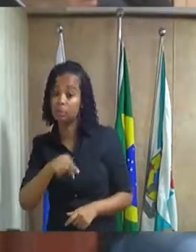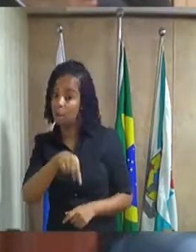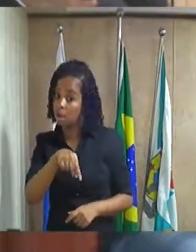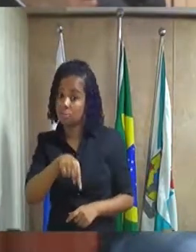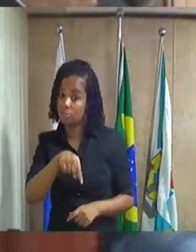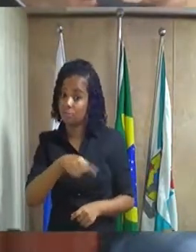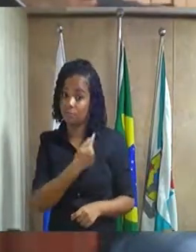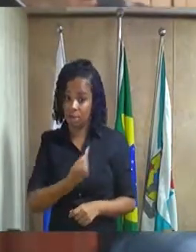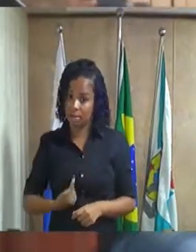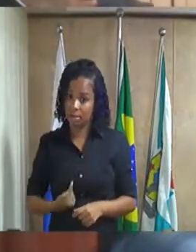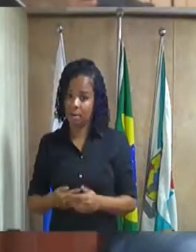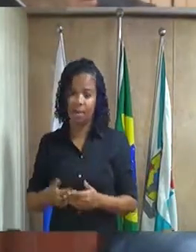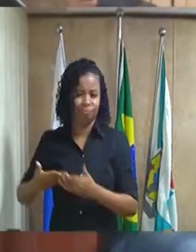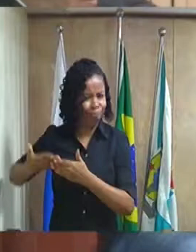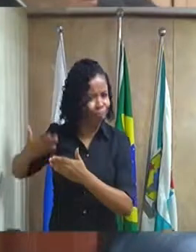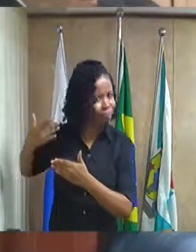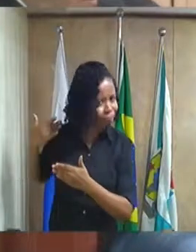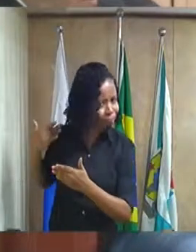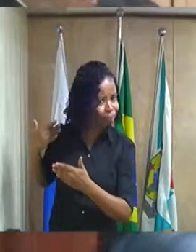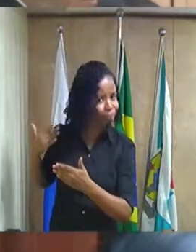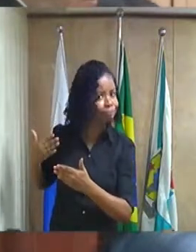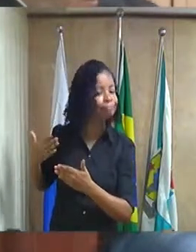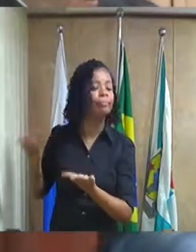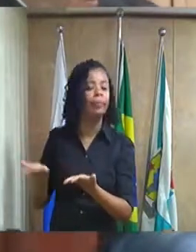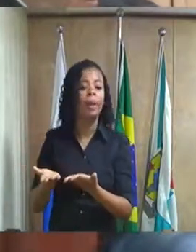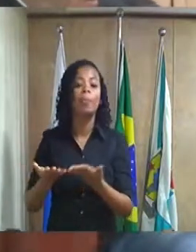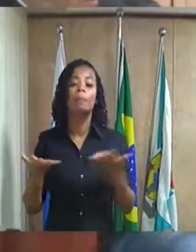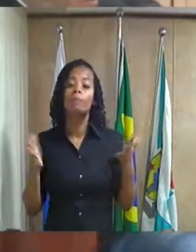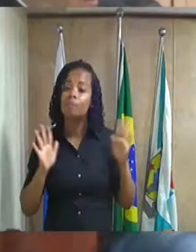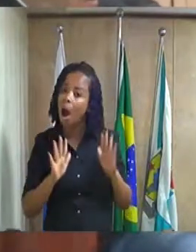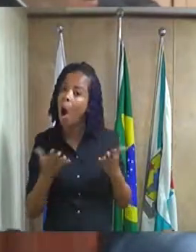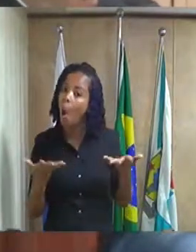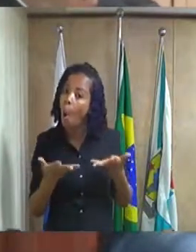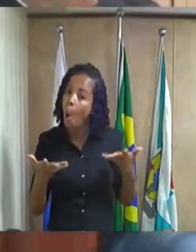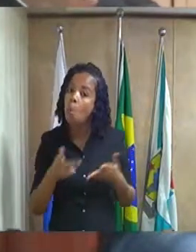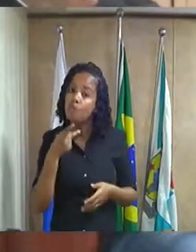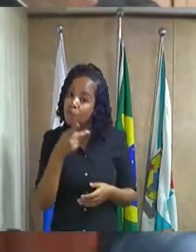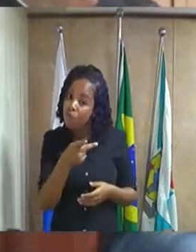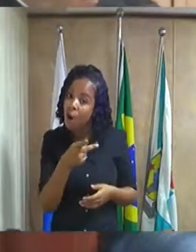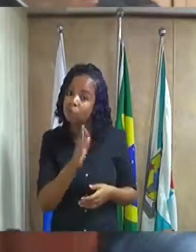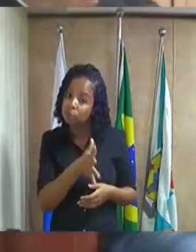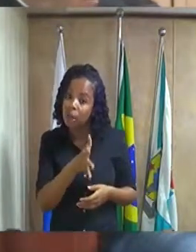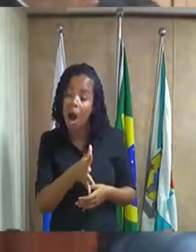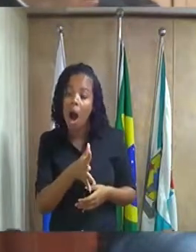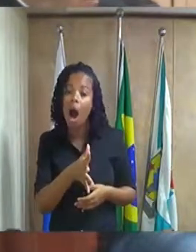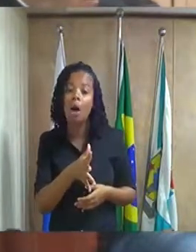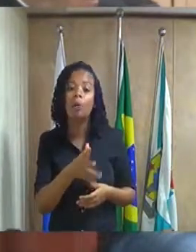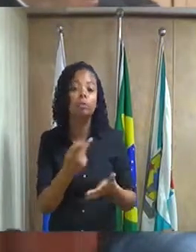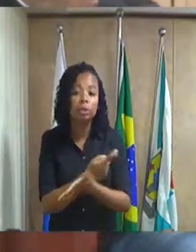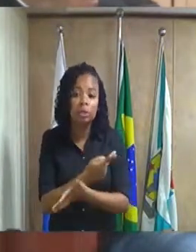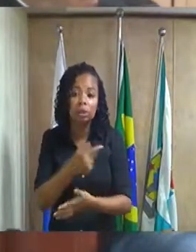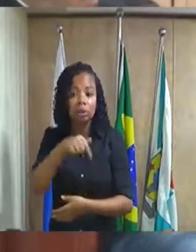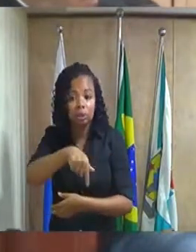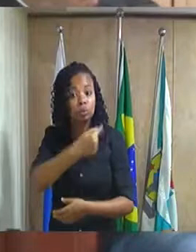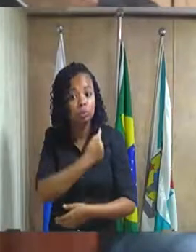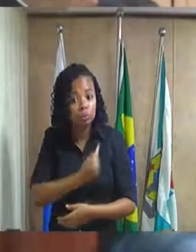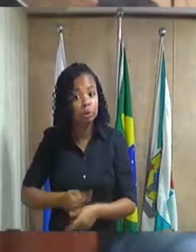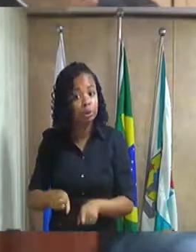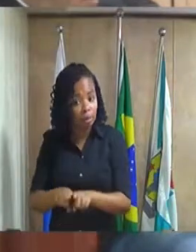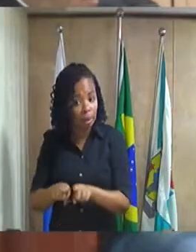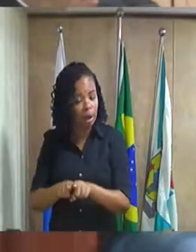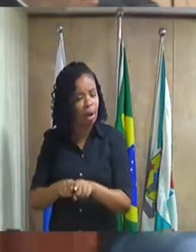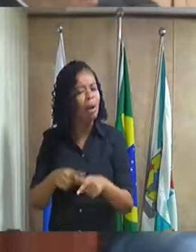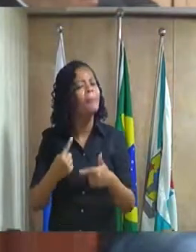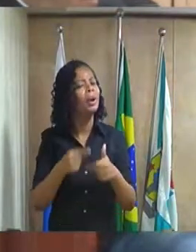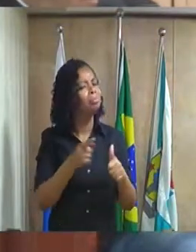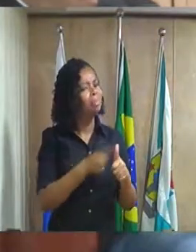né mas hoje eu afirmo para vossa excelência que já está acontecendo nesse governo também porque primeiro